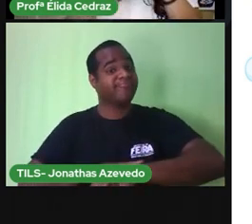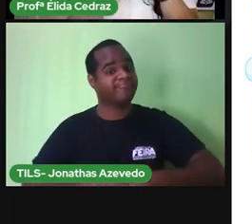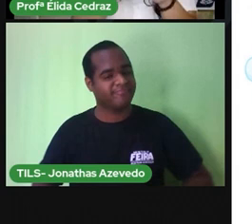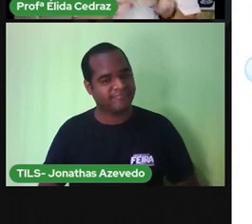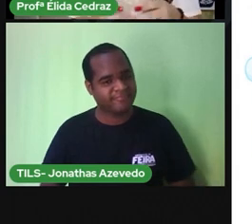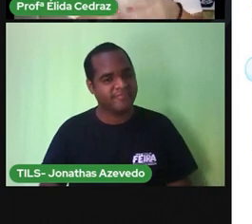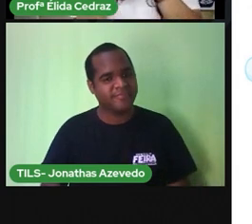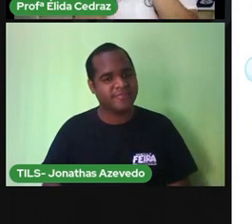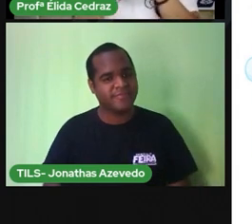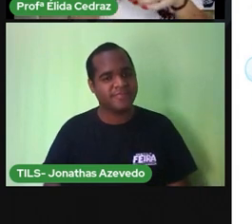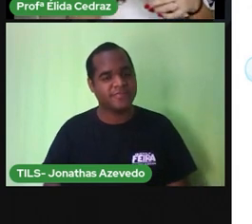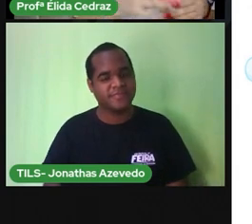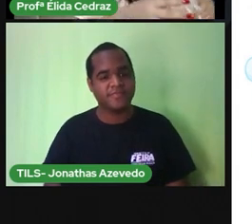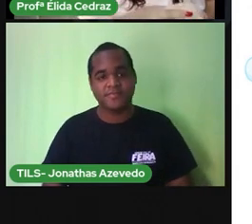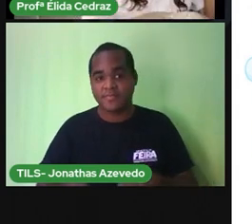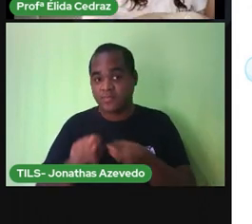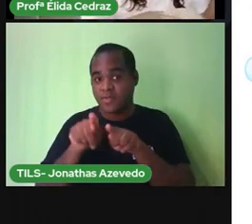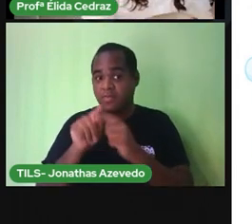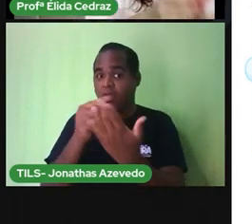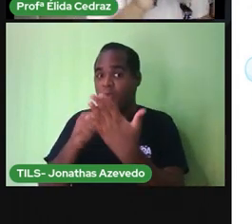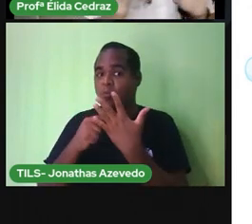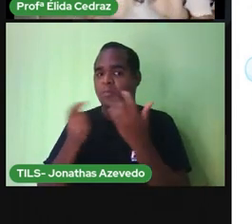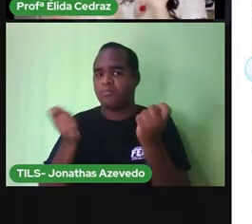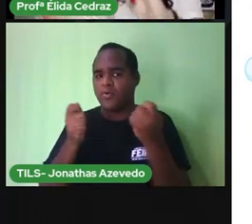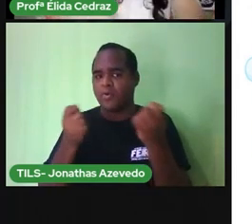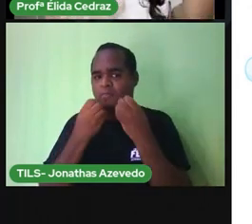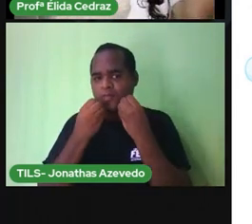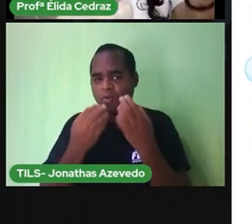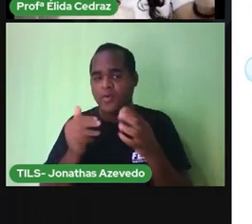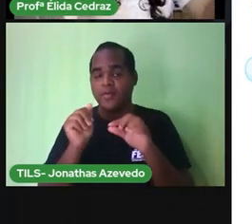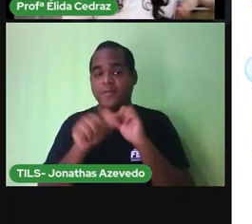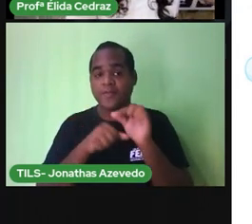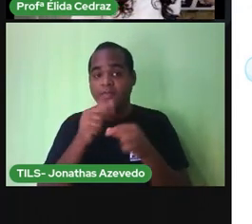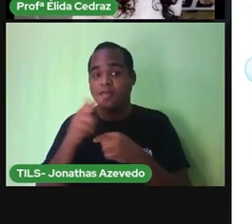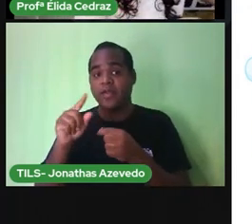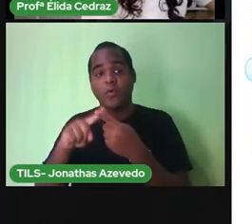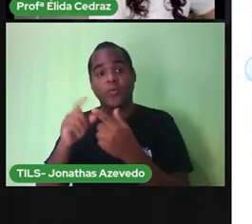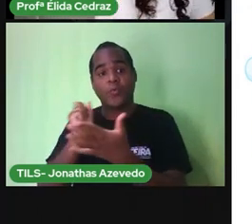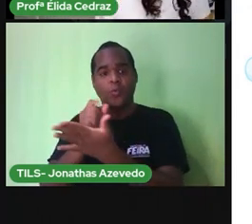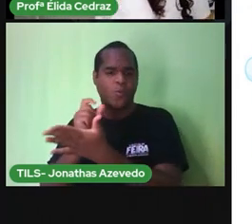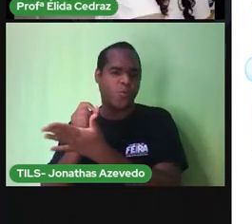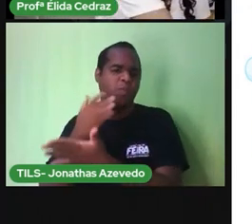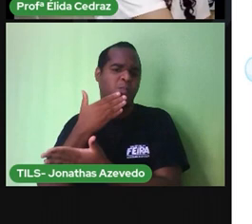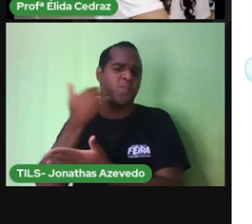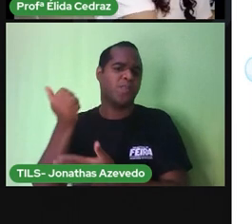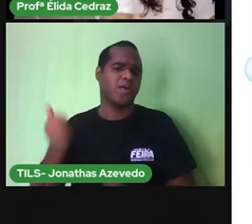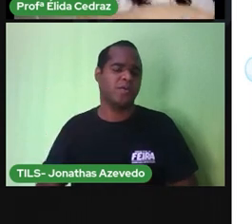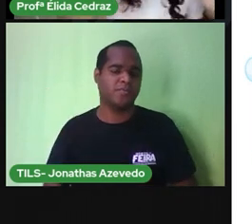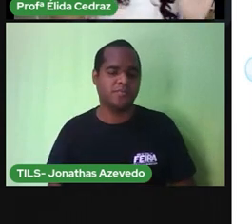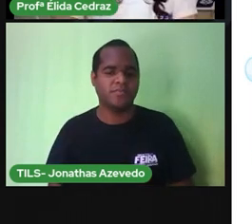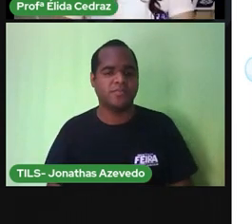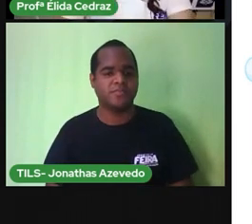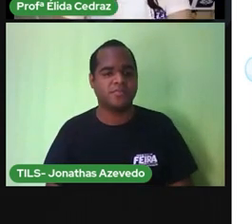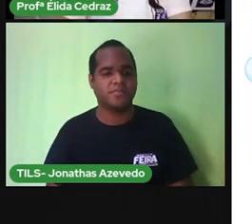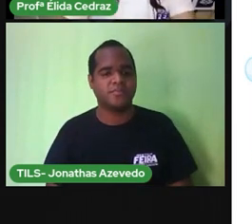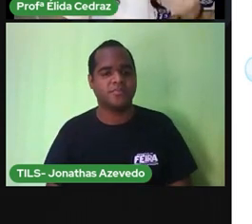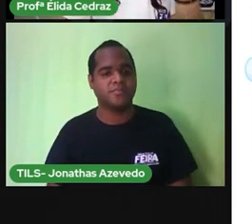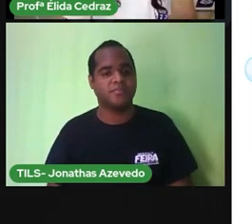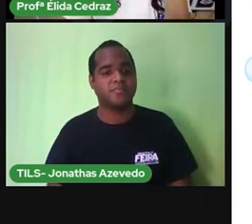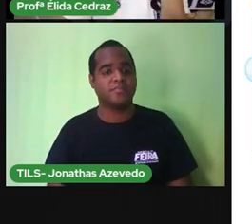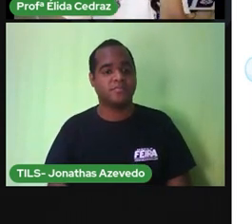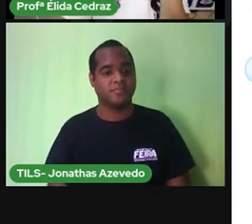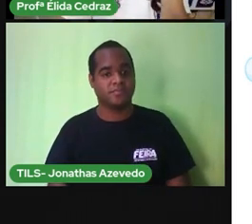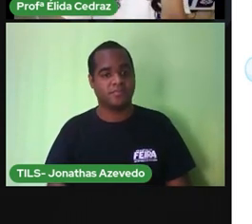sabe? Isso aqui renova a nossa pele, e se você comprar da natural, melhor ainda. Nós